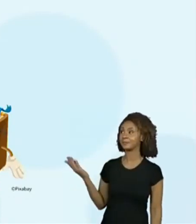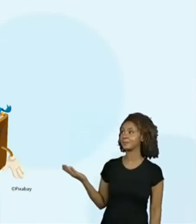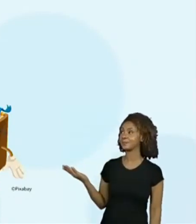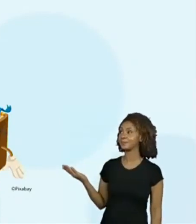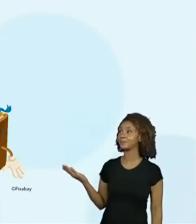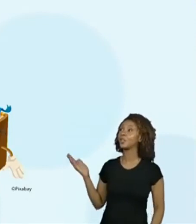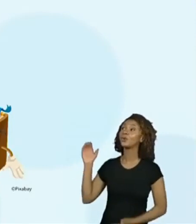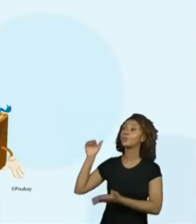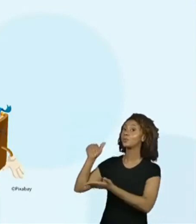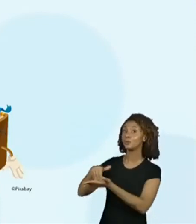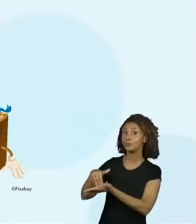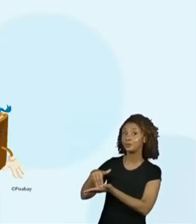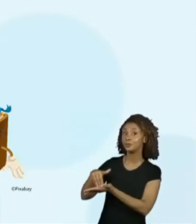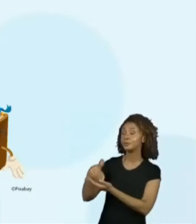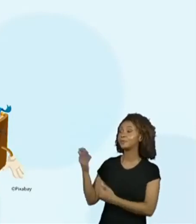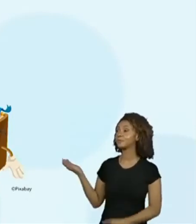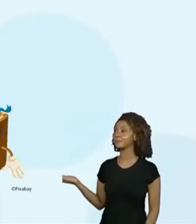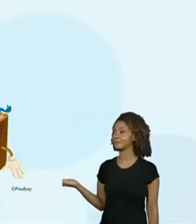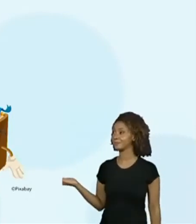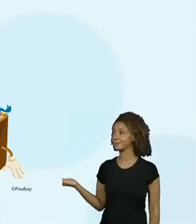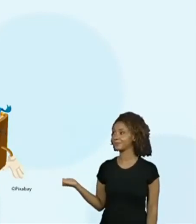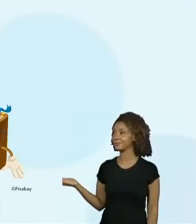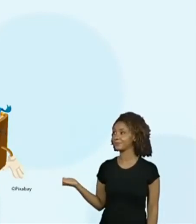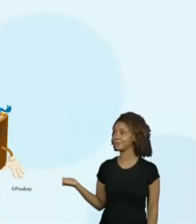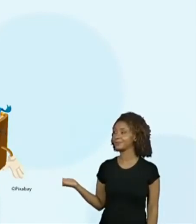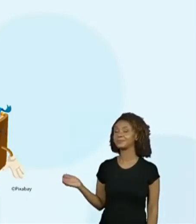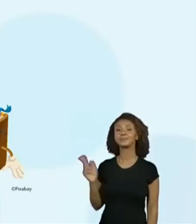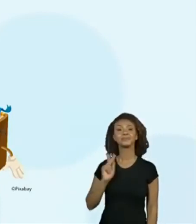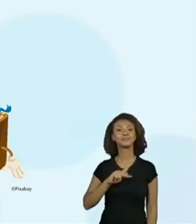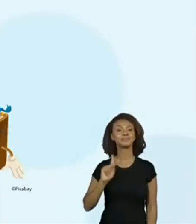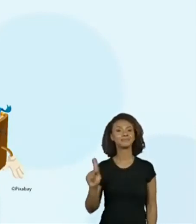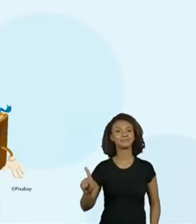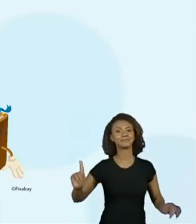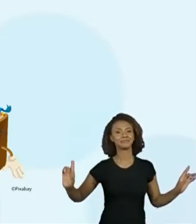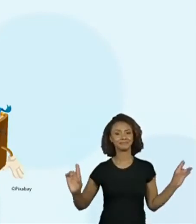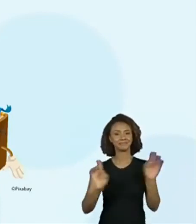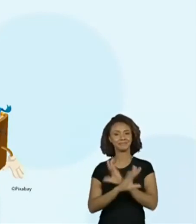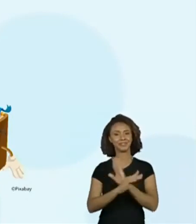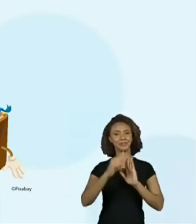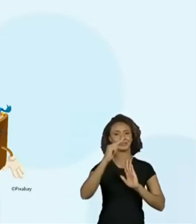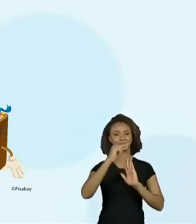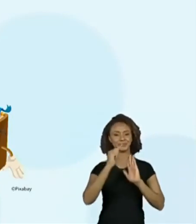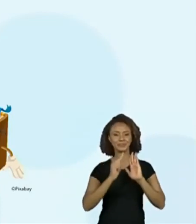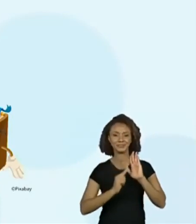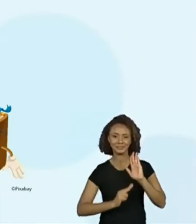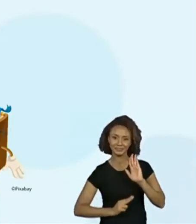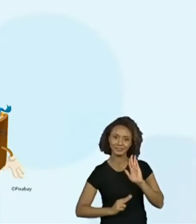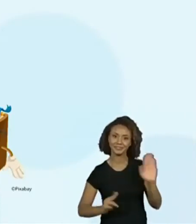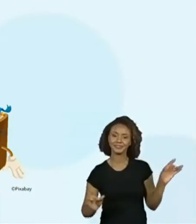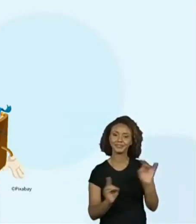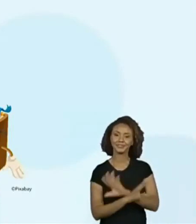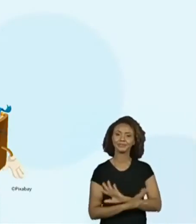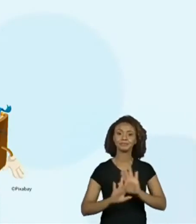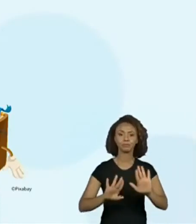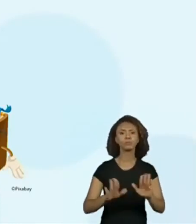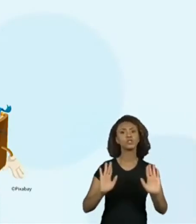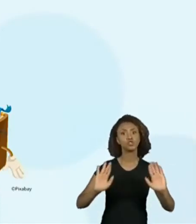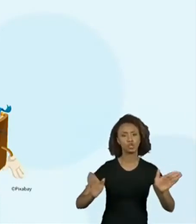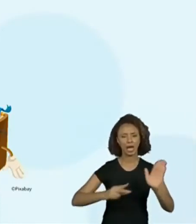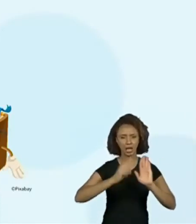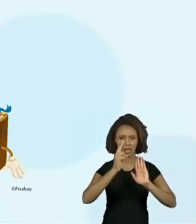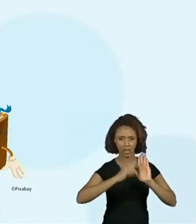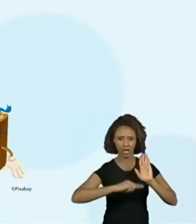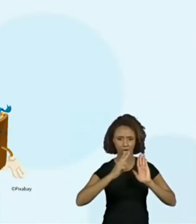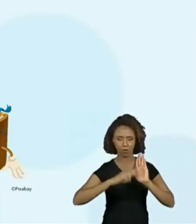E por fim, tá, professora. Completamos nossa lista. Sim. E agora é aquele momento. Vocês fizeram a leitura. Eu